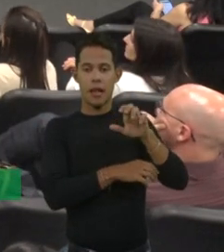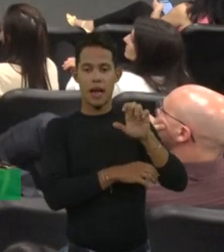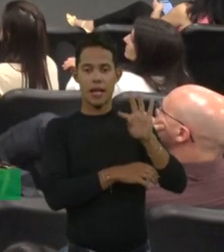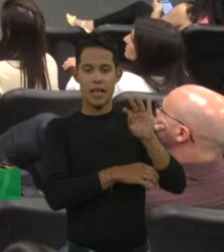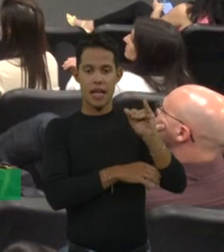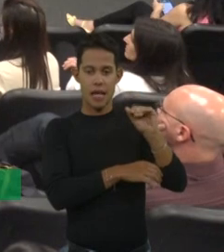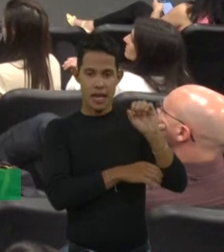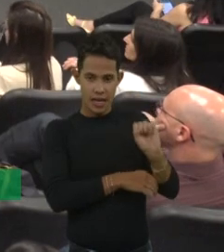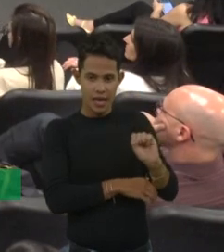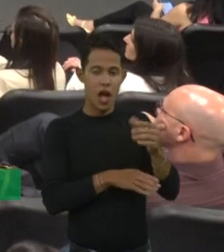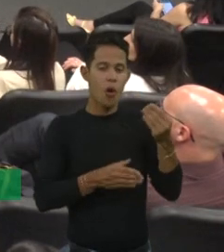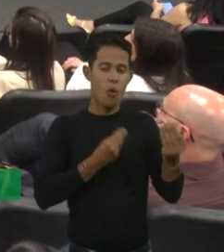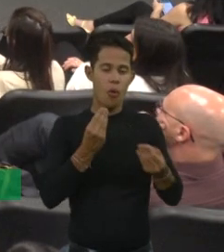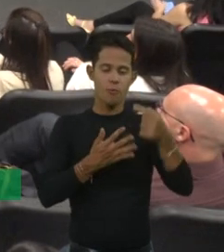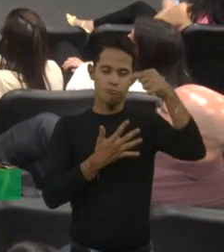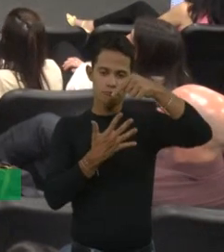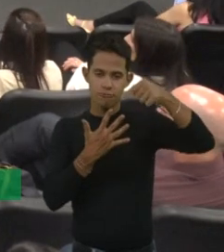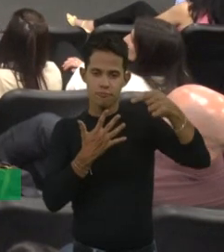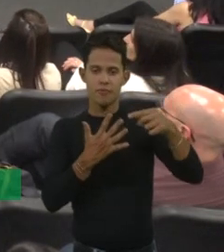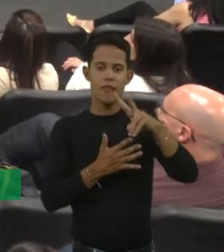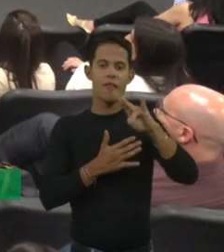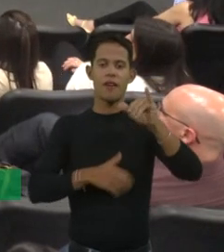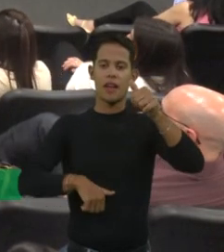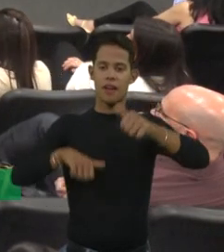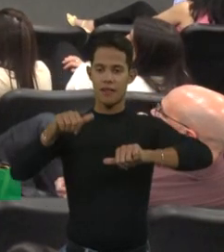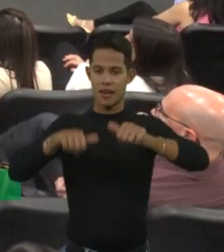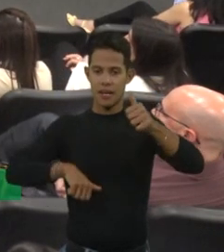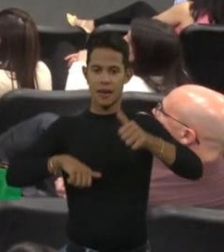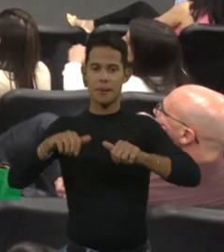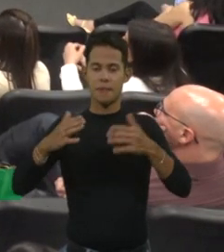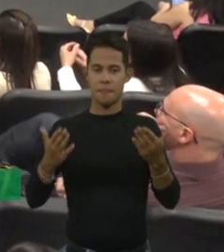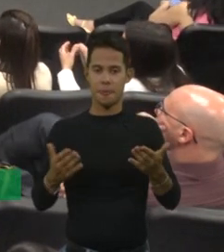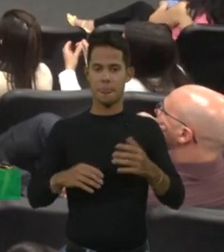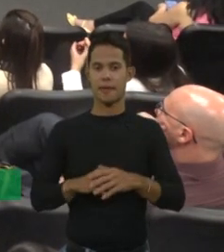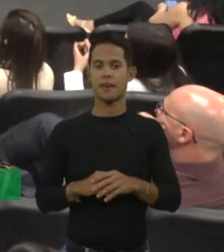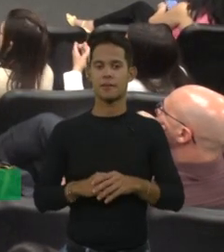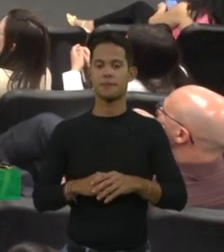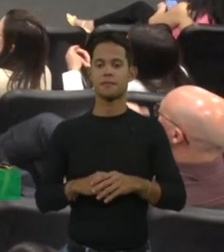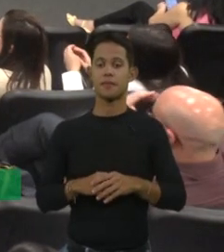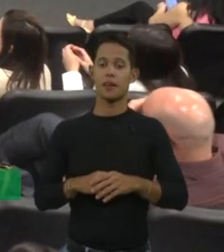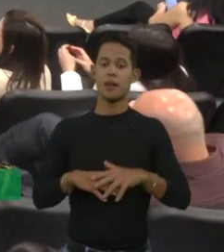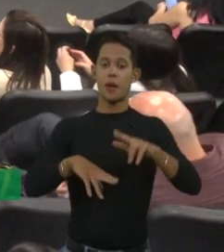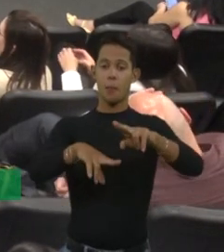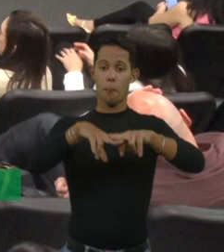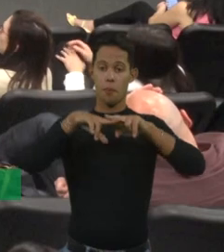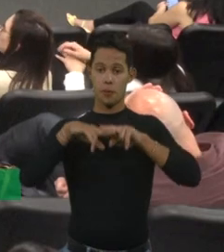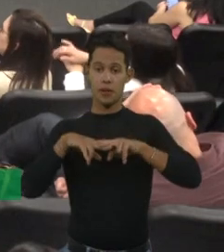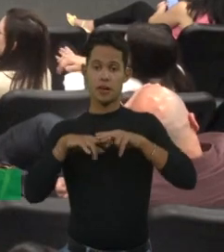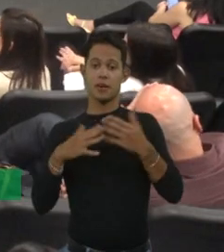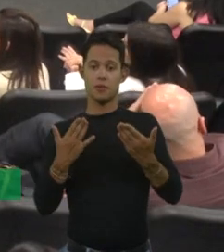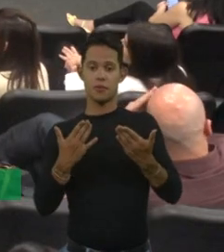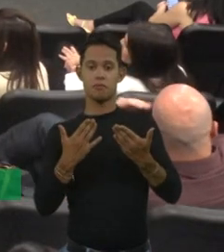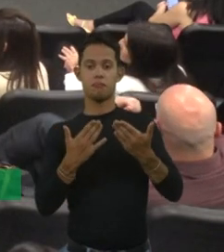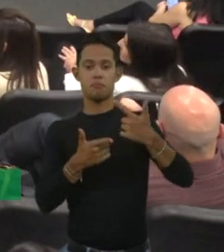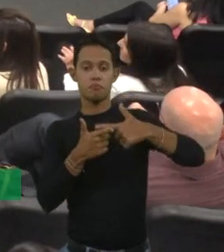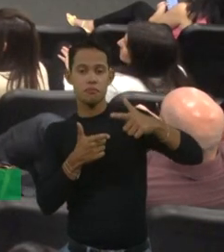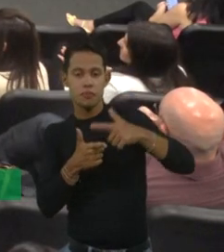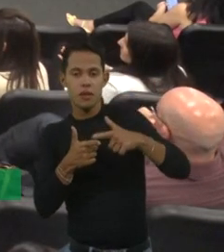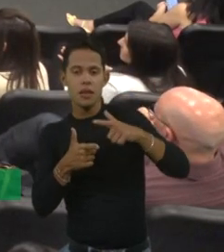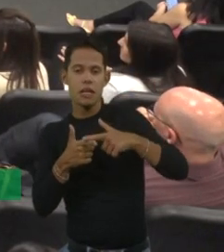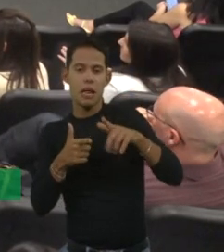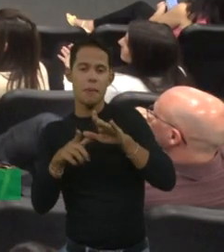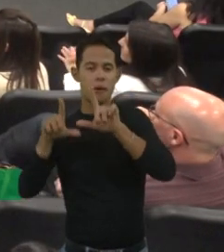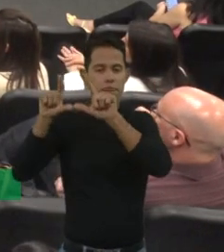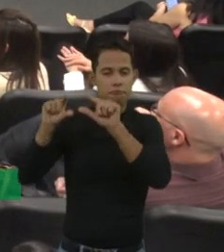Mas, casos muito leves, ele pode não vir alargado. Então, muitos casos leves podem descobrir